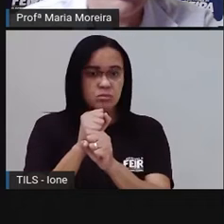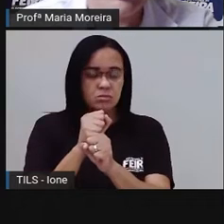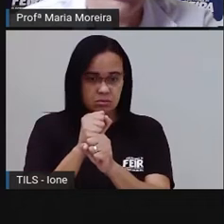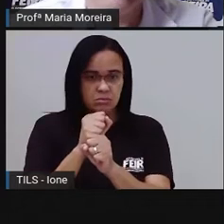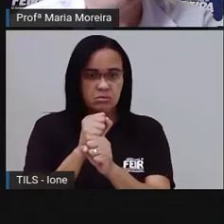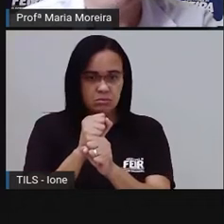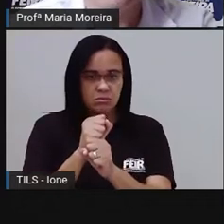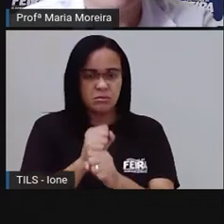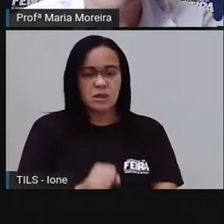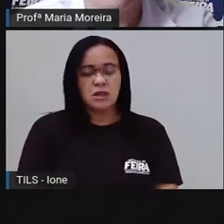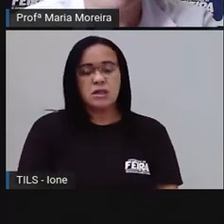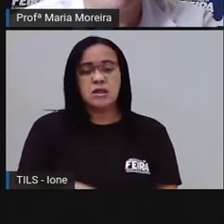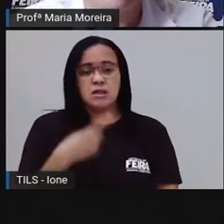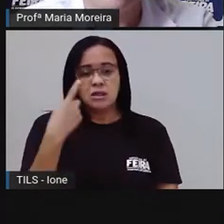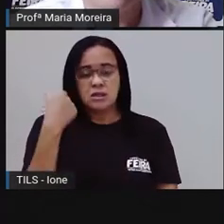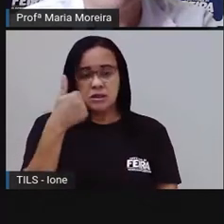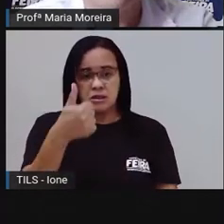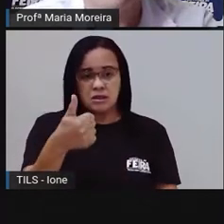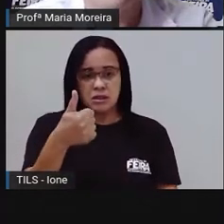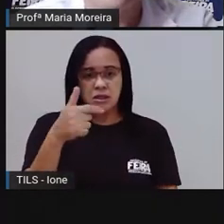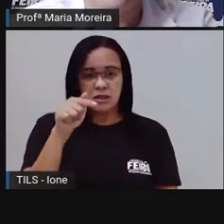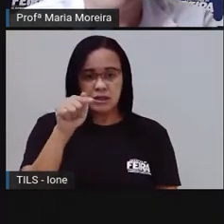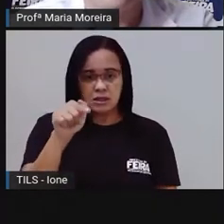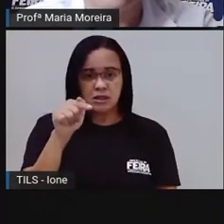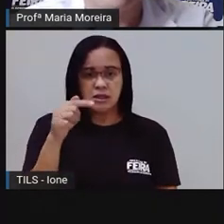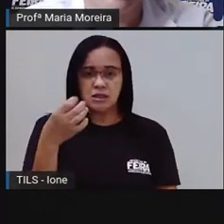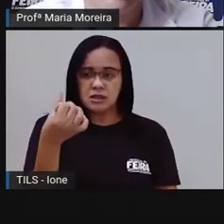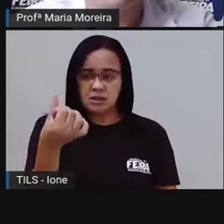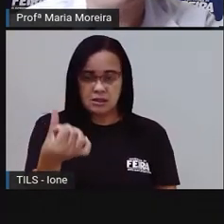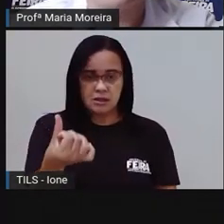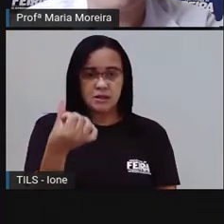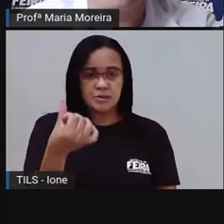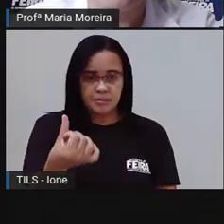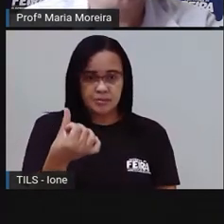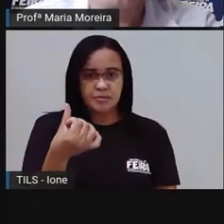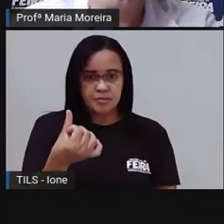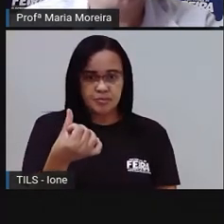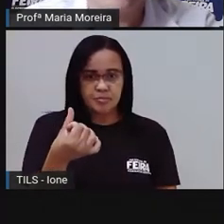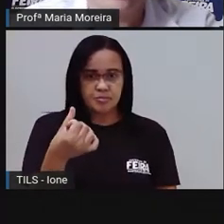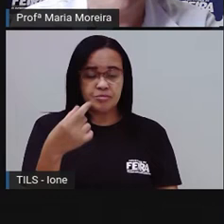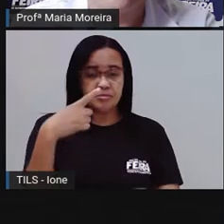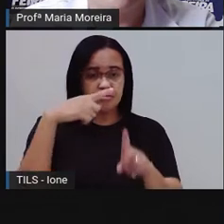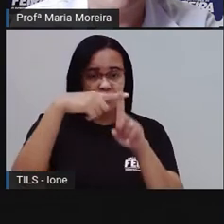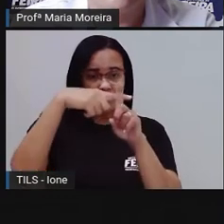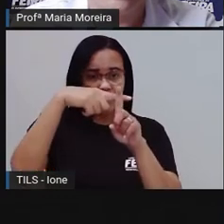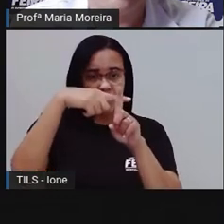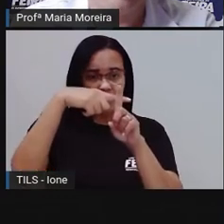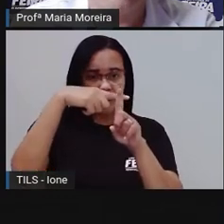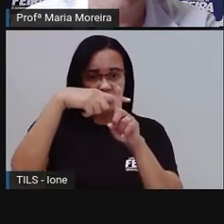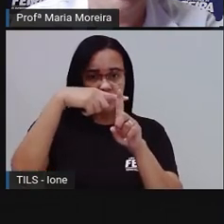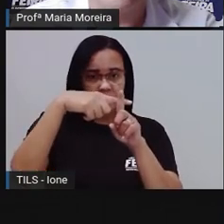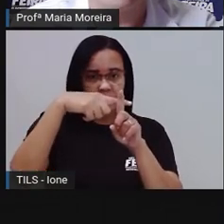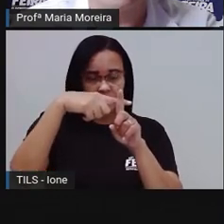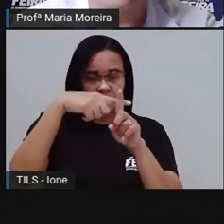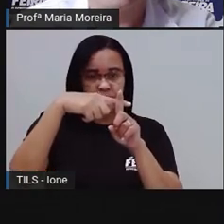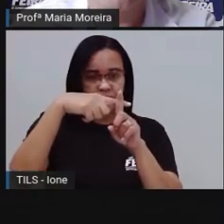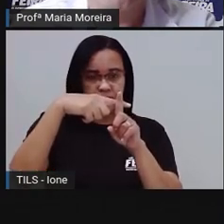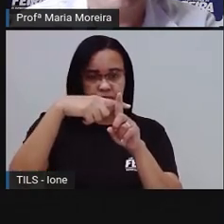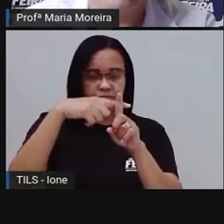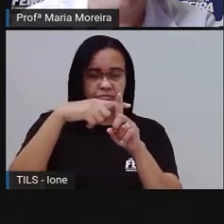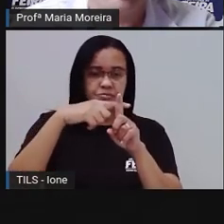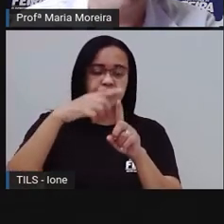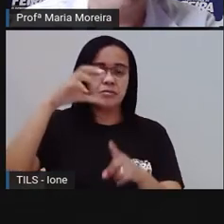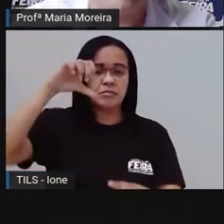176, né, mais, né, o mais aqui,